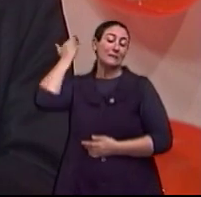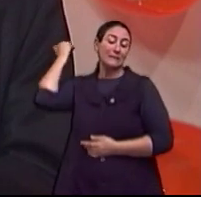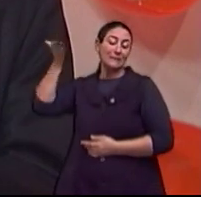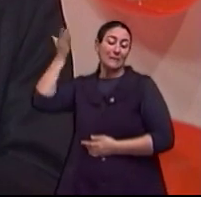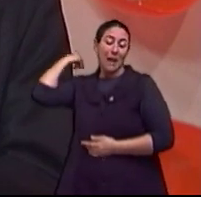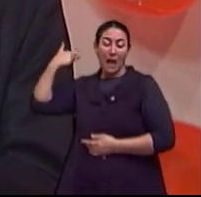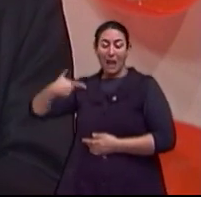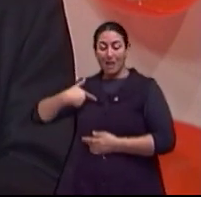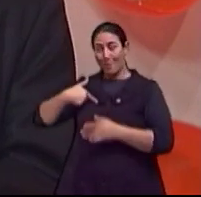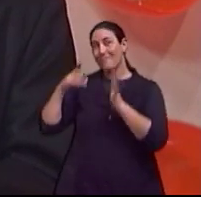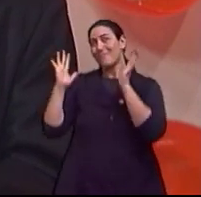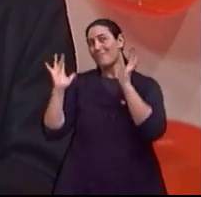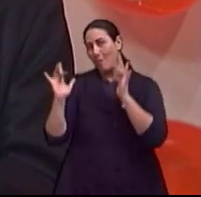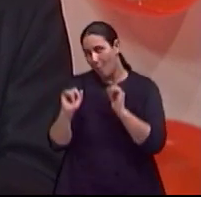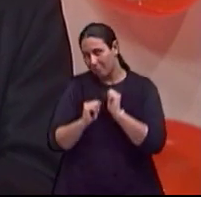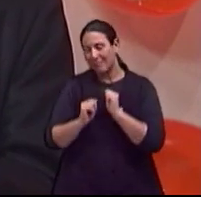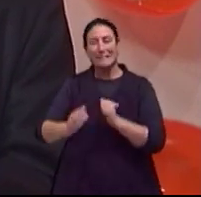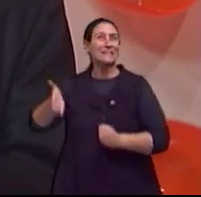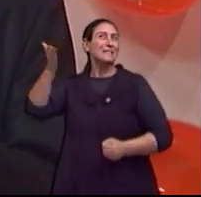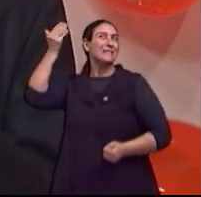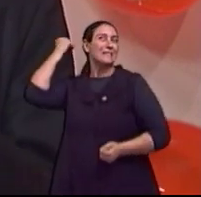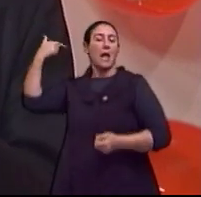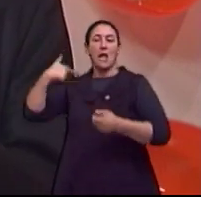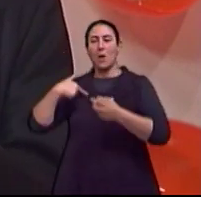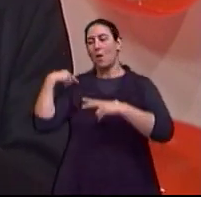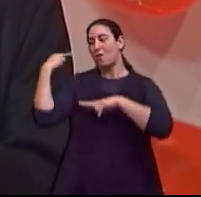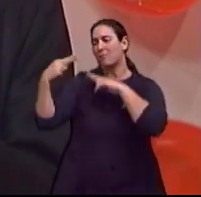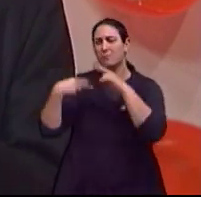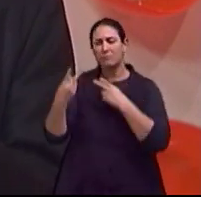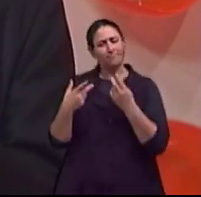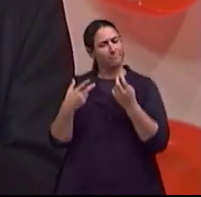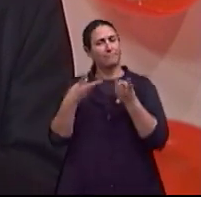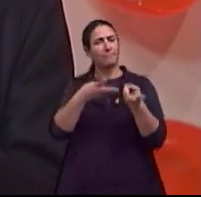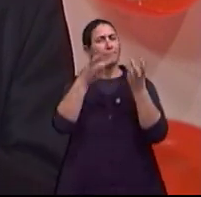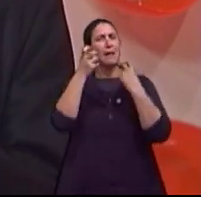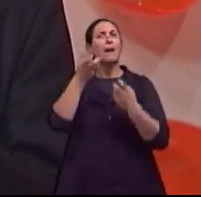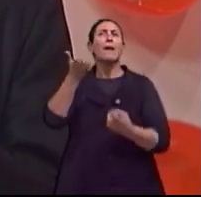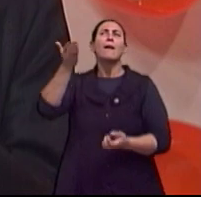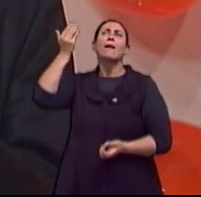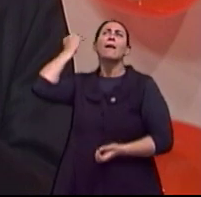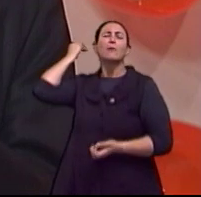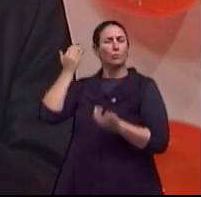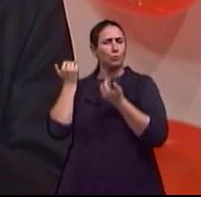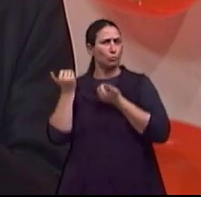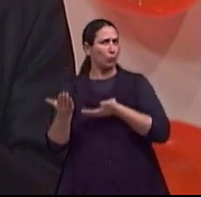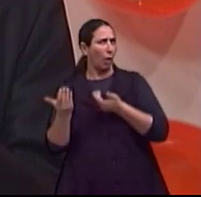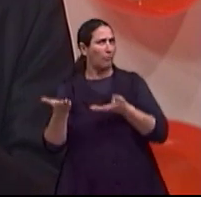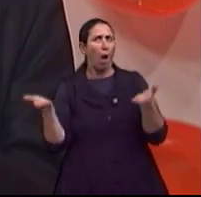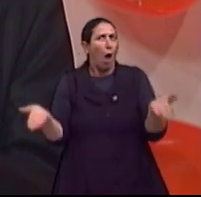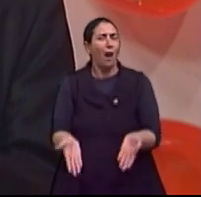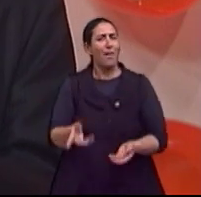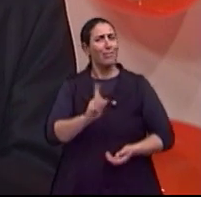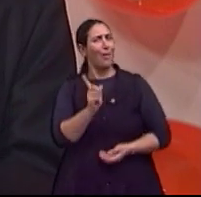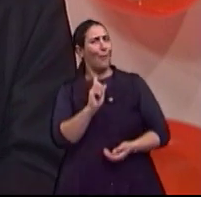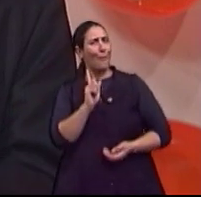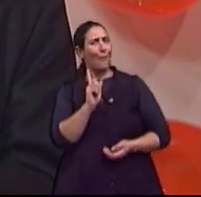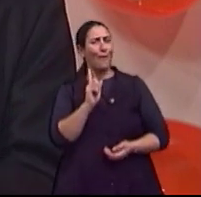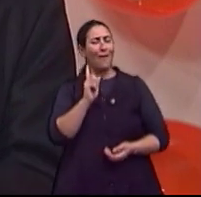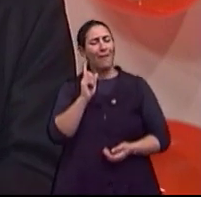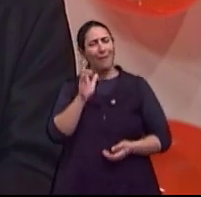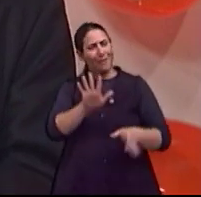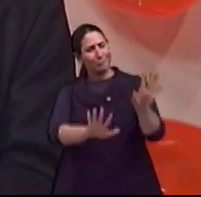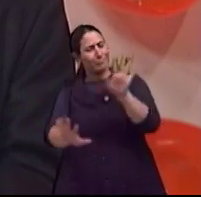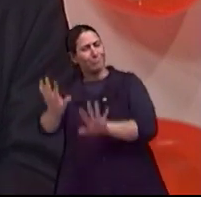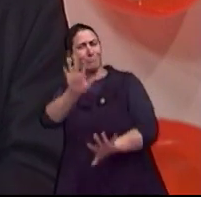época, ou seja, no meu tempo de juventude. Quando ela se refere à relação sexual, era assim, quando eu